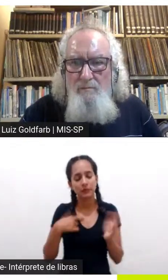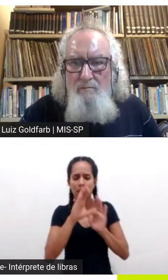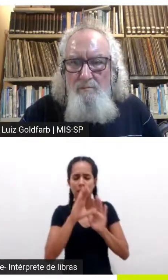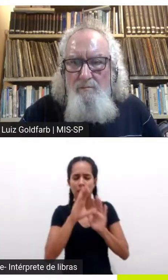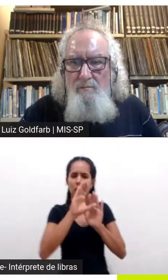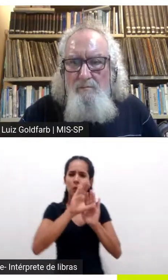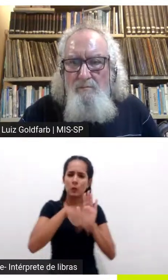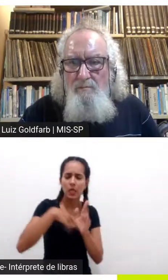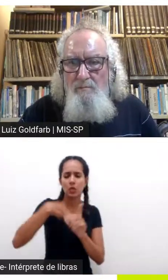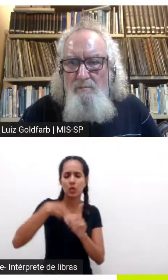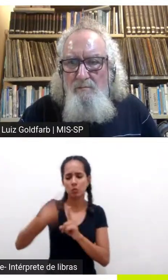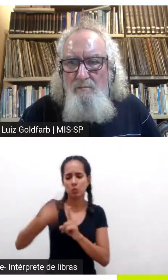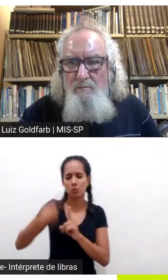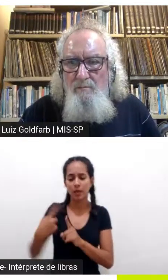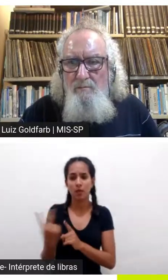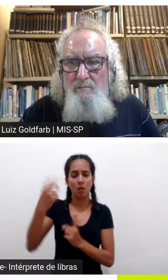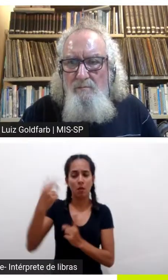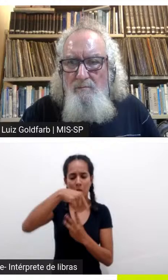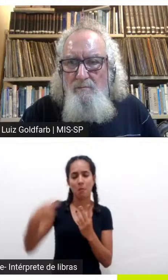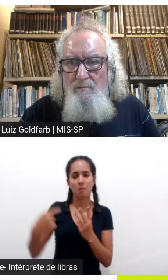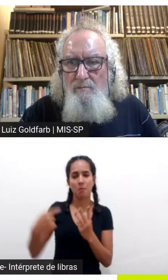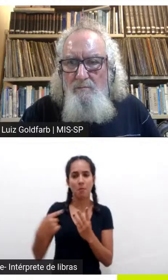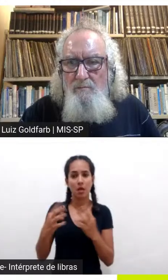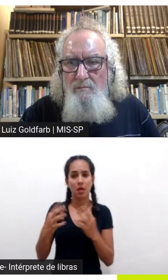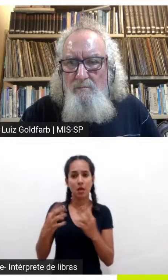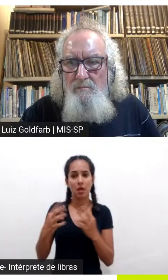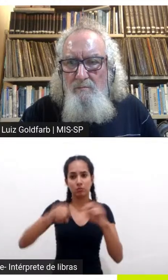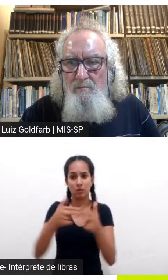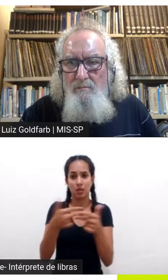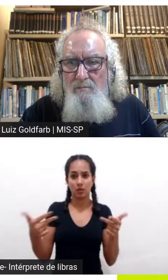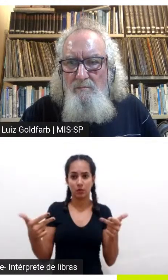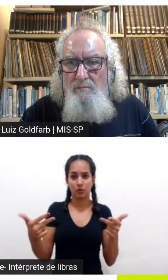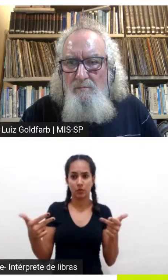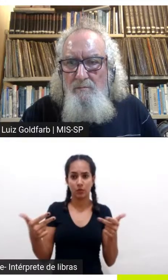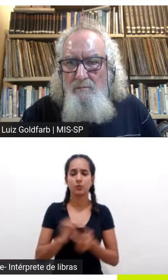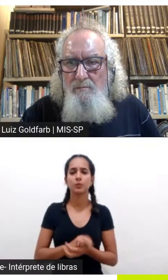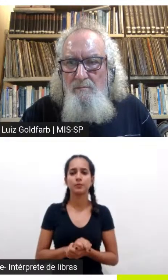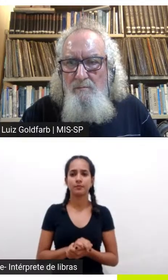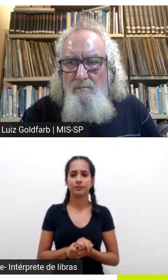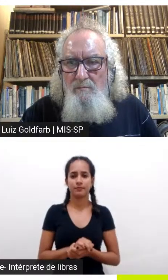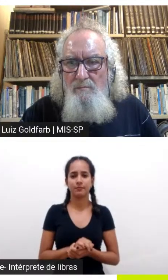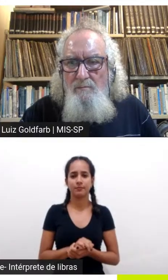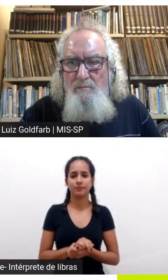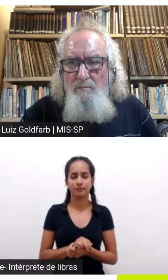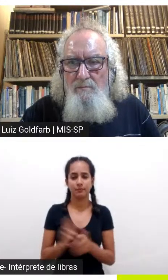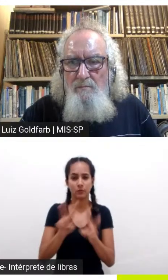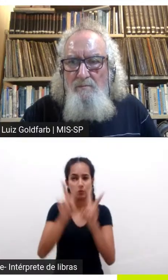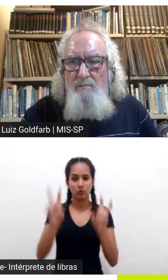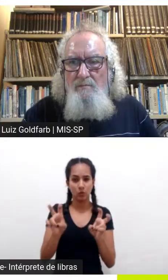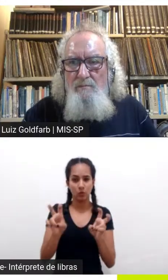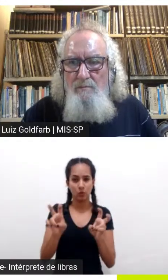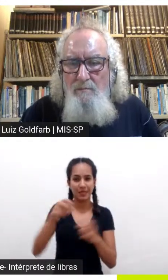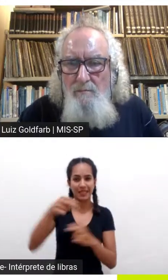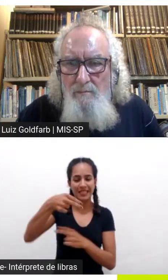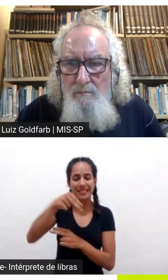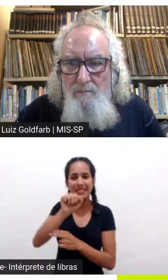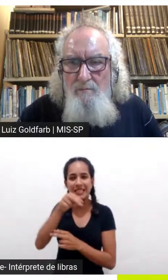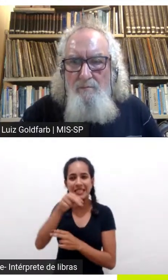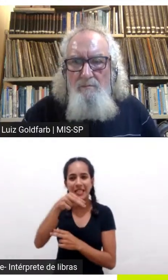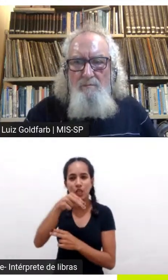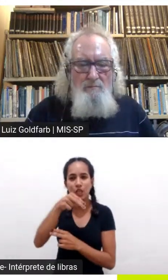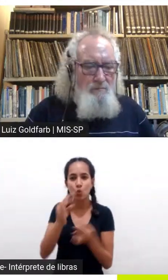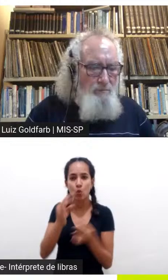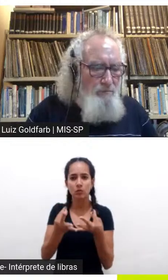valor das coisas agora sobre a nanotecnologia sim pode ser um caminho um